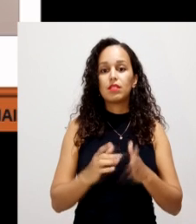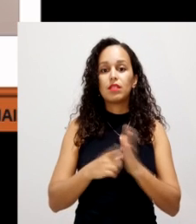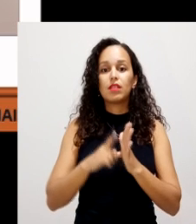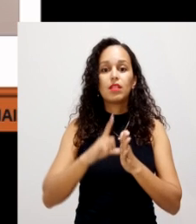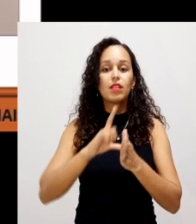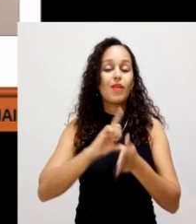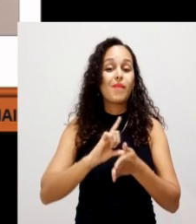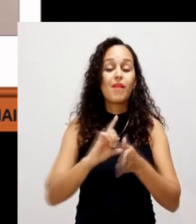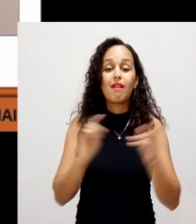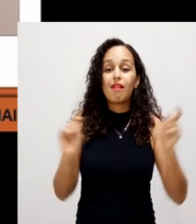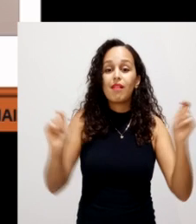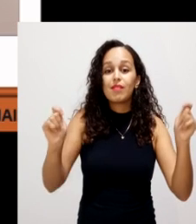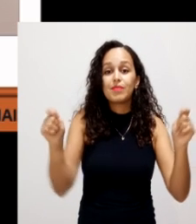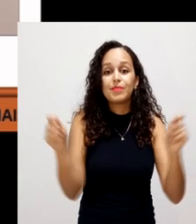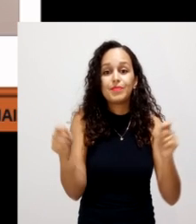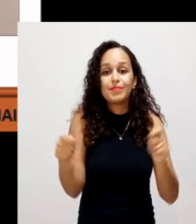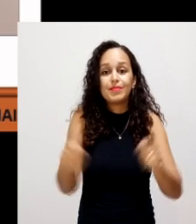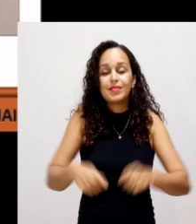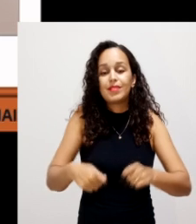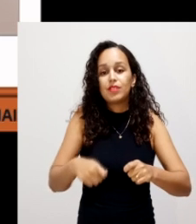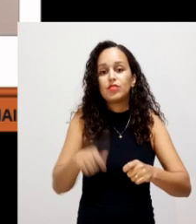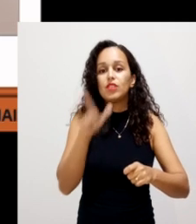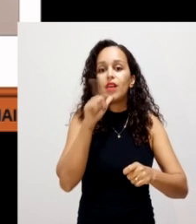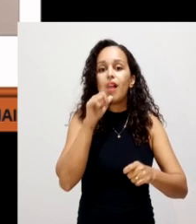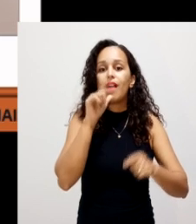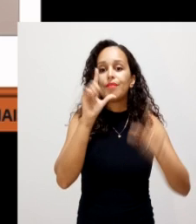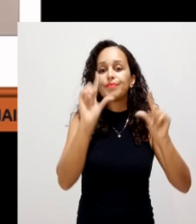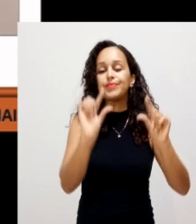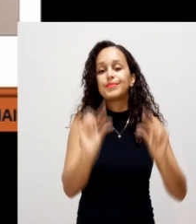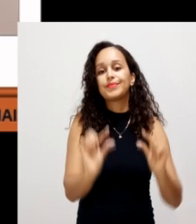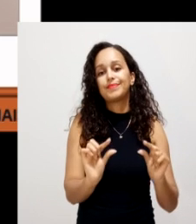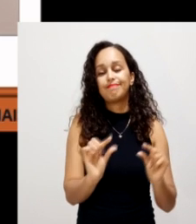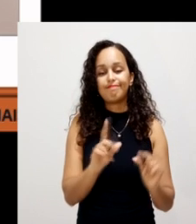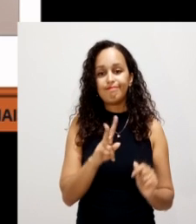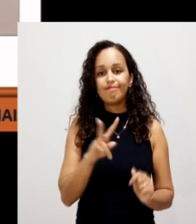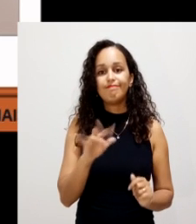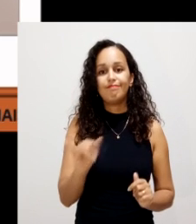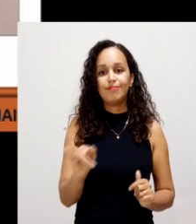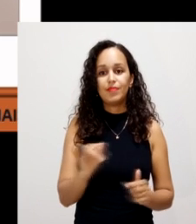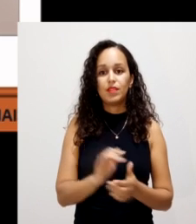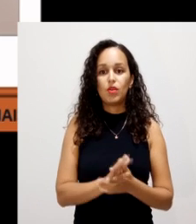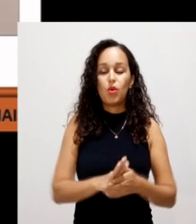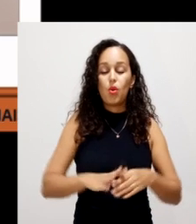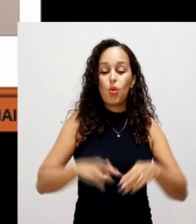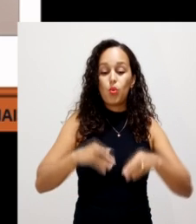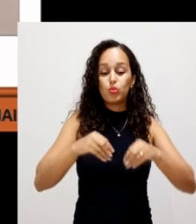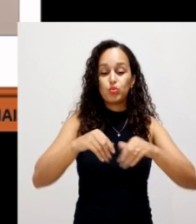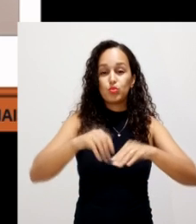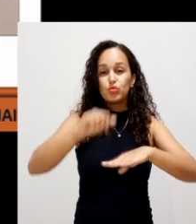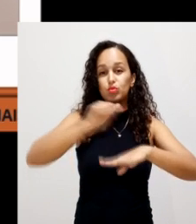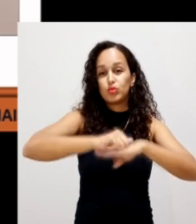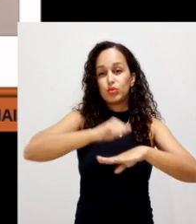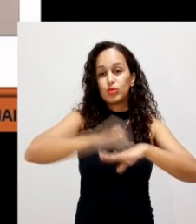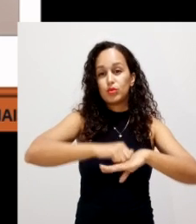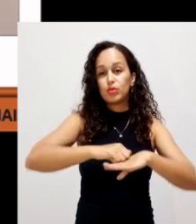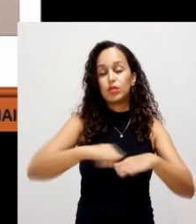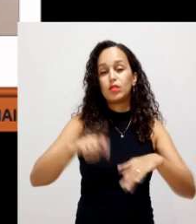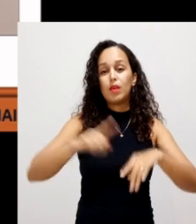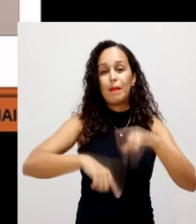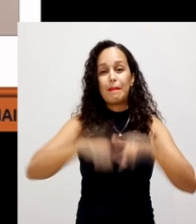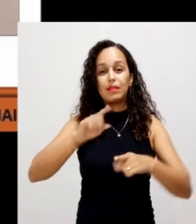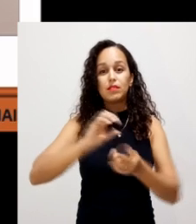matéria orgânica, a matéria orgânica vai ter a capacidade de retenção de água, vai melhorar a retenção de água. Num solo muito agenoso, a matéria